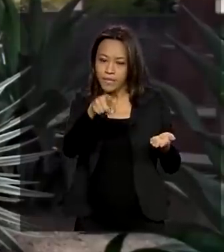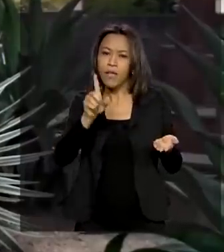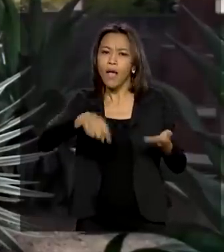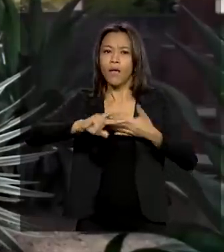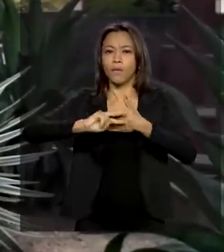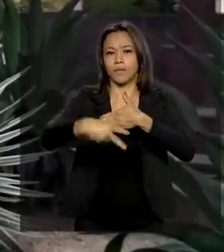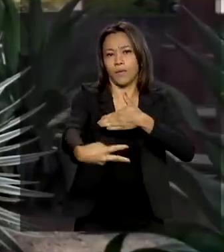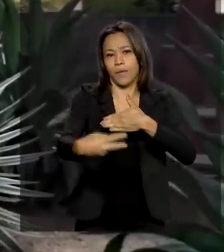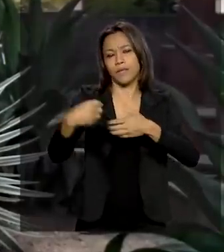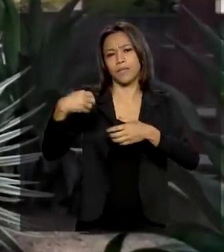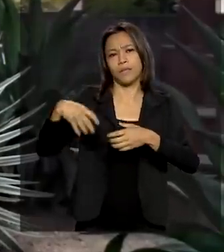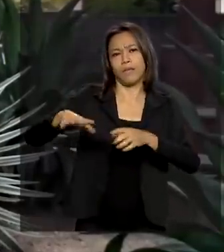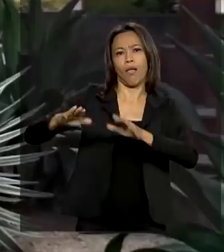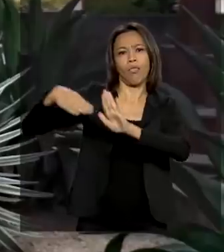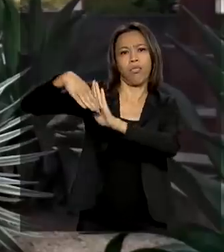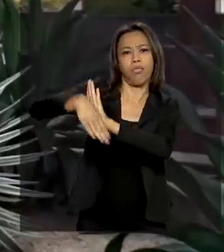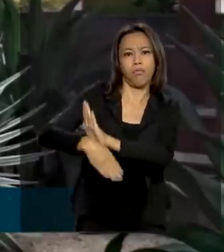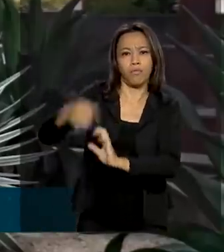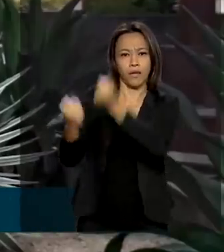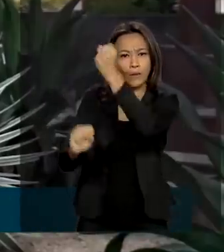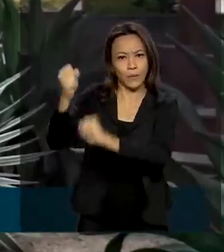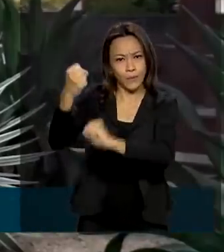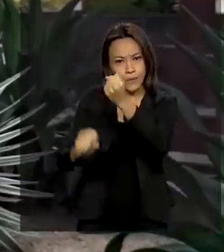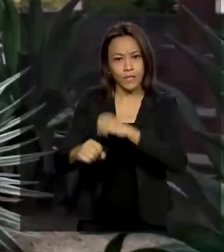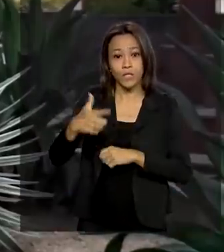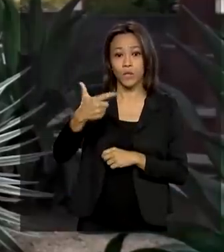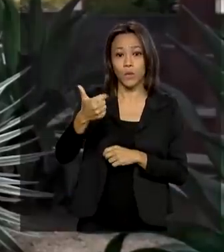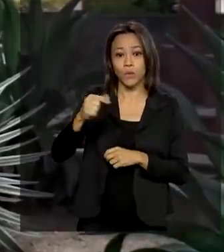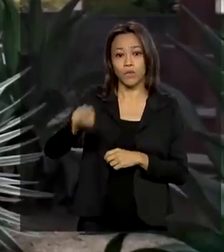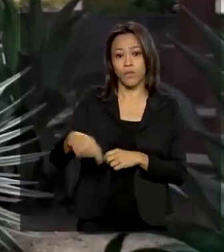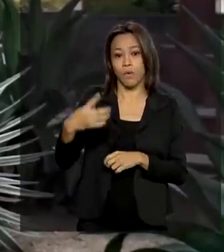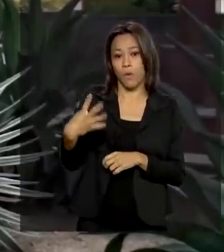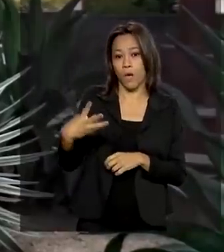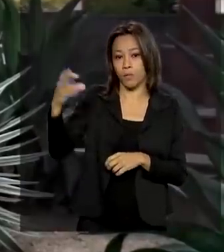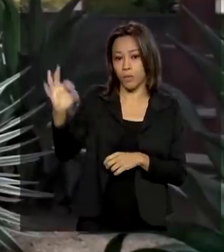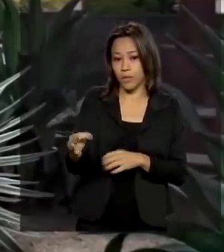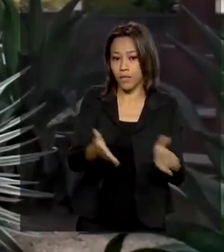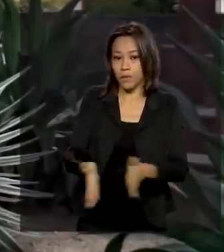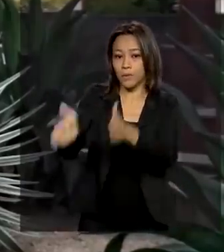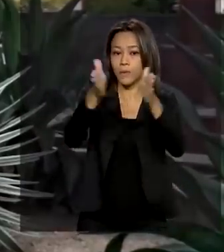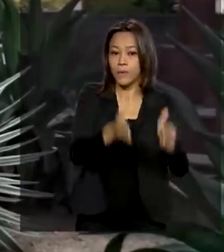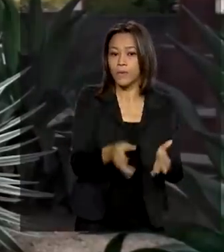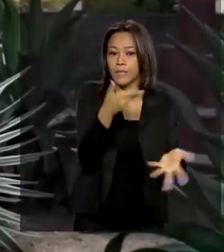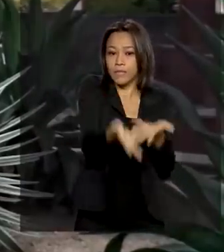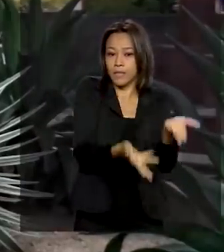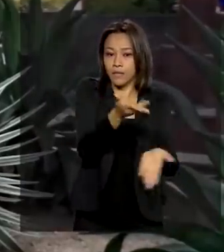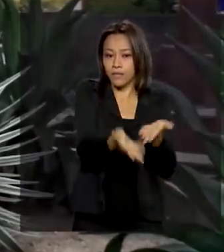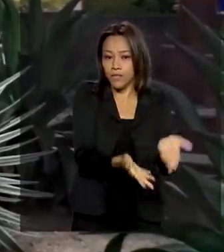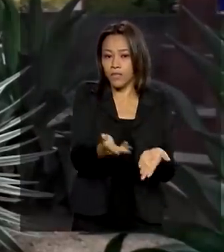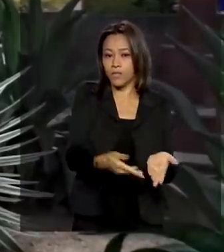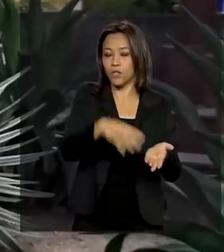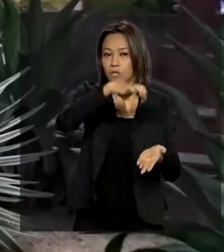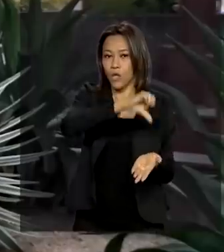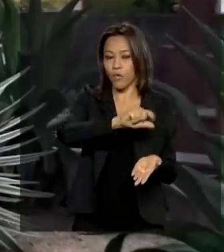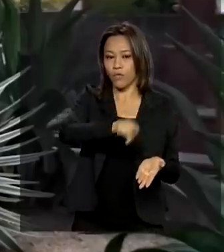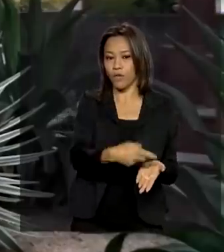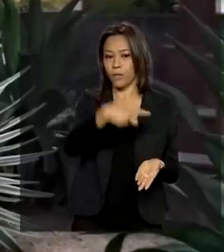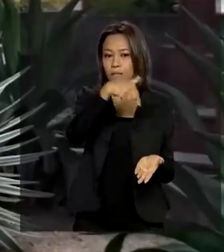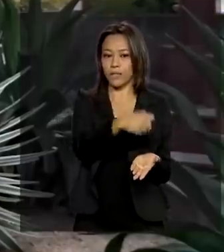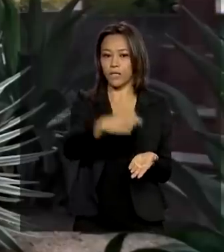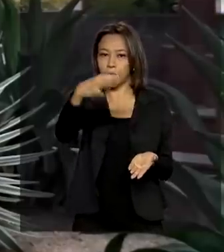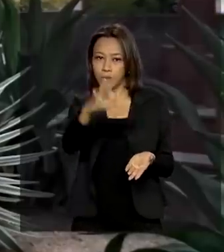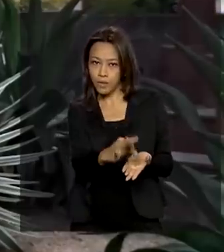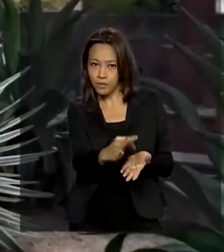de quedas nos setores da indústria, de 12,4% e de serviços, queda de 9,7%.